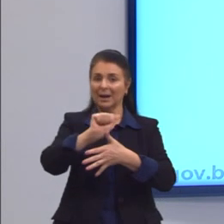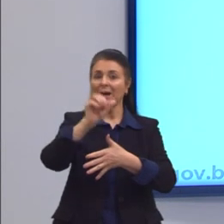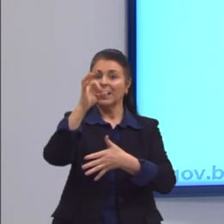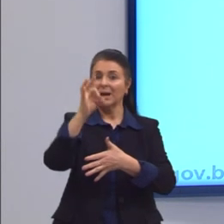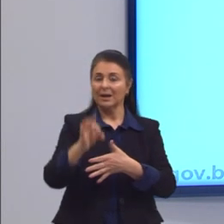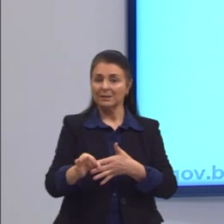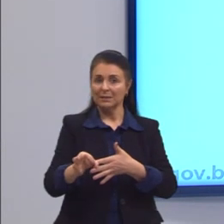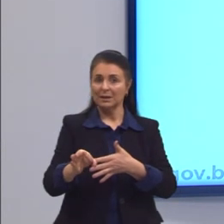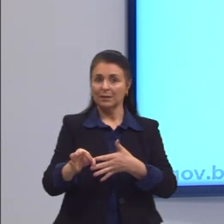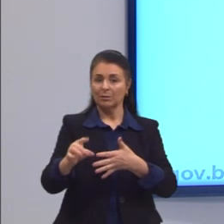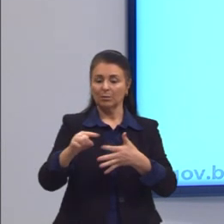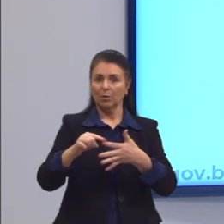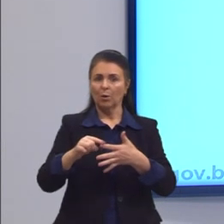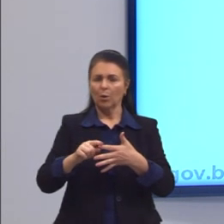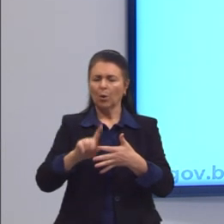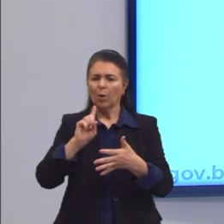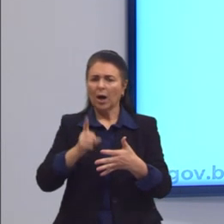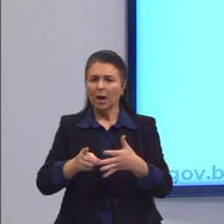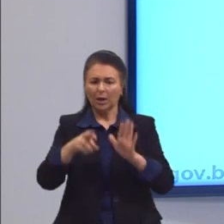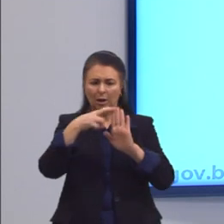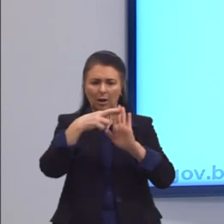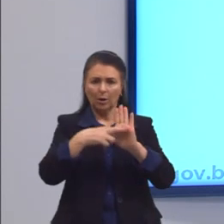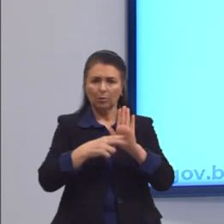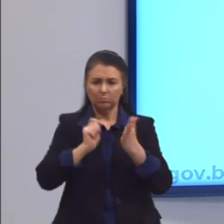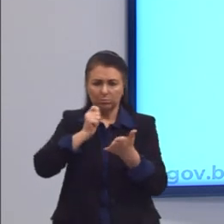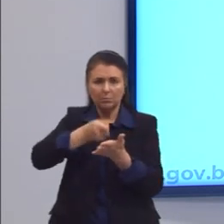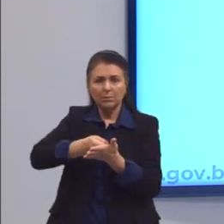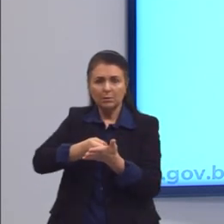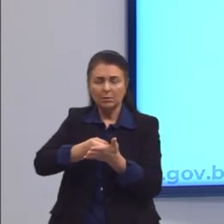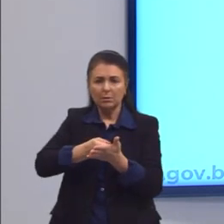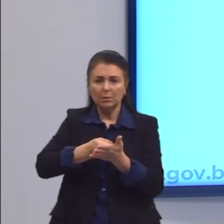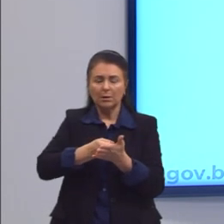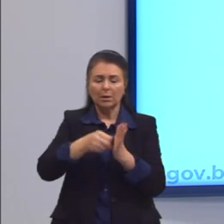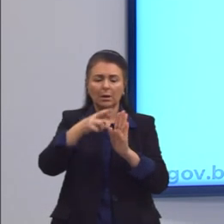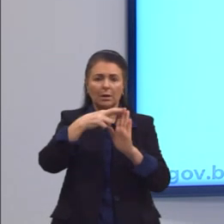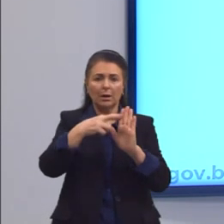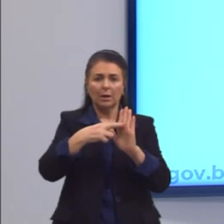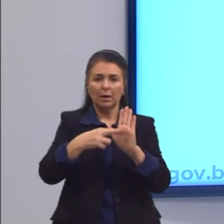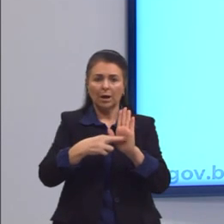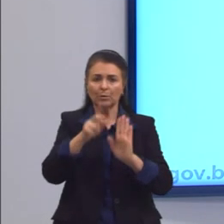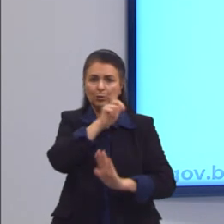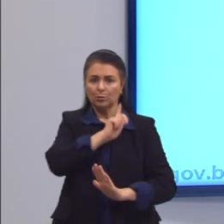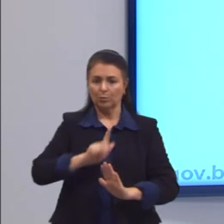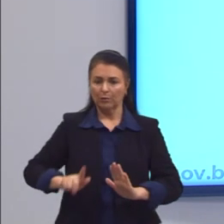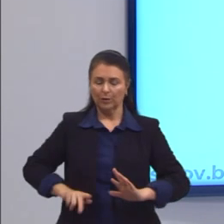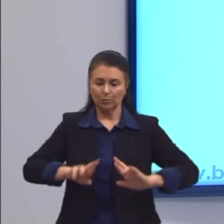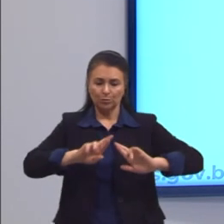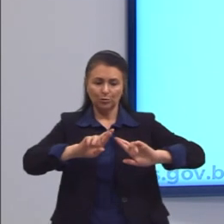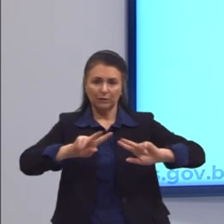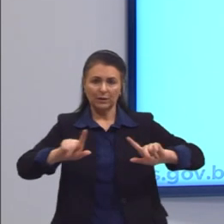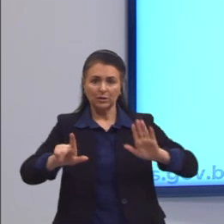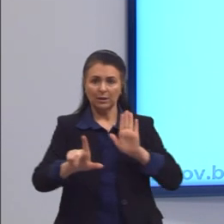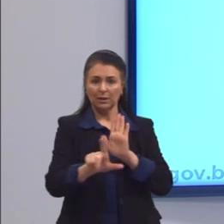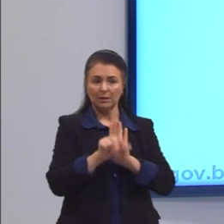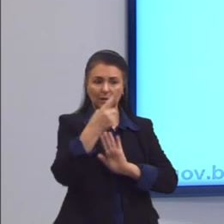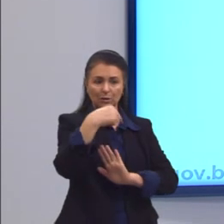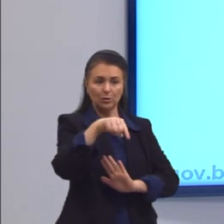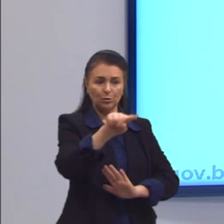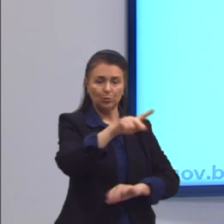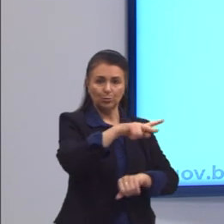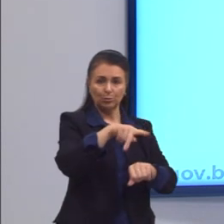normativos, impostos, não, não é coação, né? Normas determinadas pelo governo diferentes das leis estrangeiras.